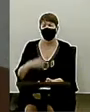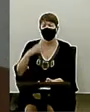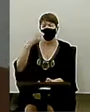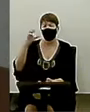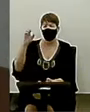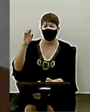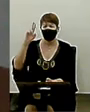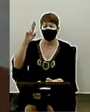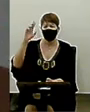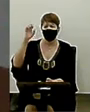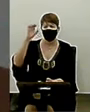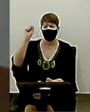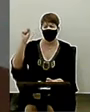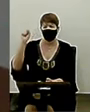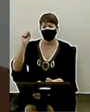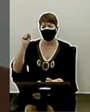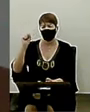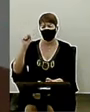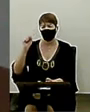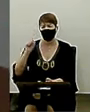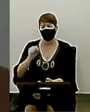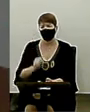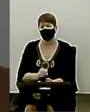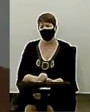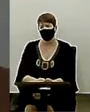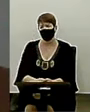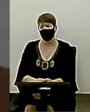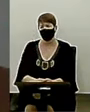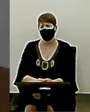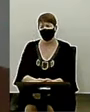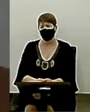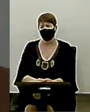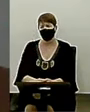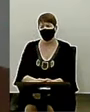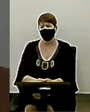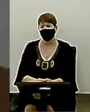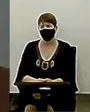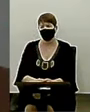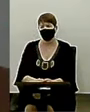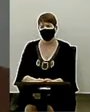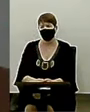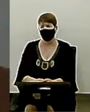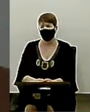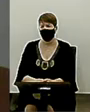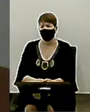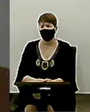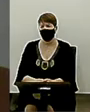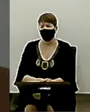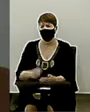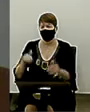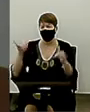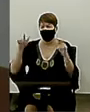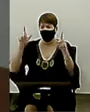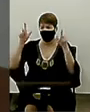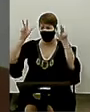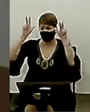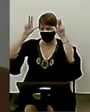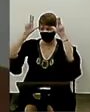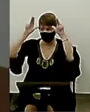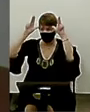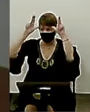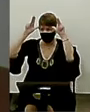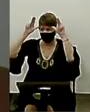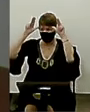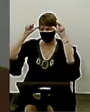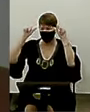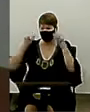Ele chegou em determinado lugar que não tinha mais para onde o cavalo ir, porque a mata era muito fechada. Ele deixou o cavalo, pegou a